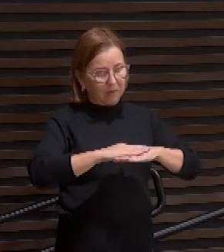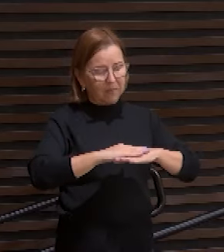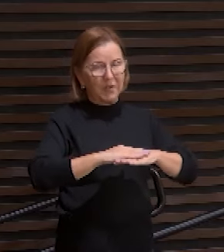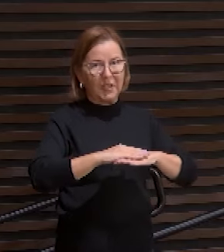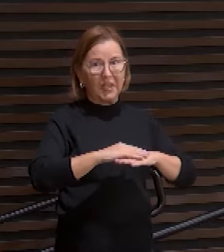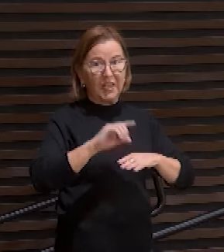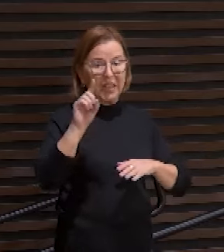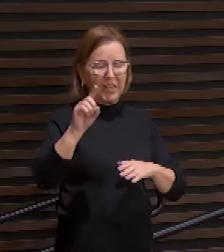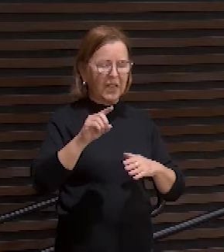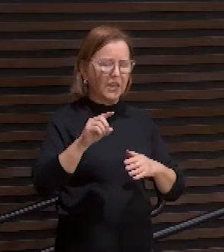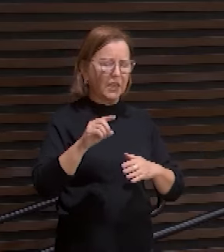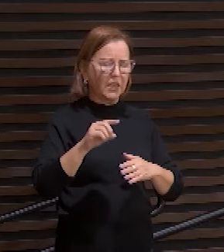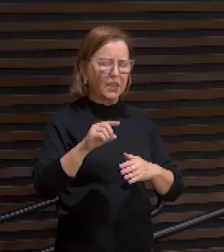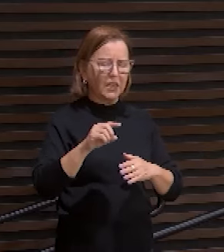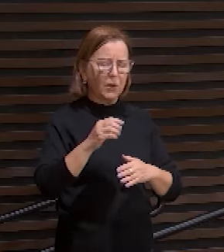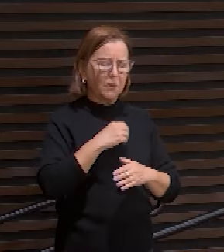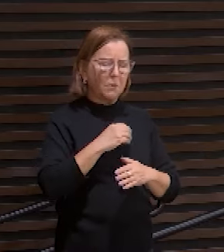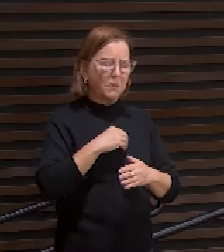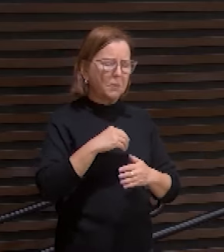de nós todos.